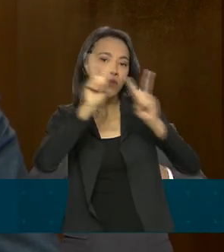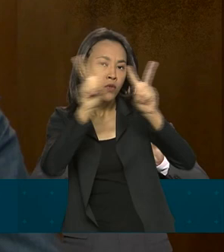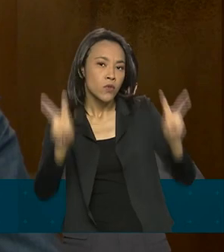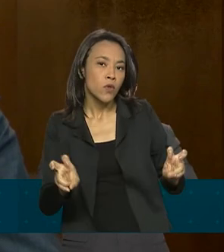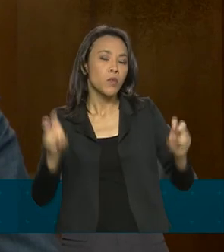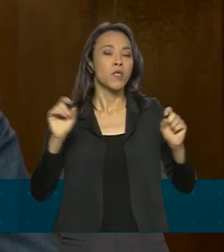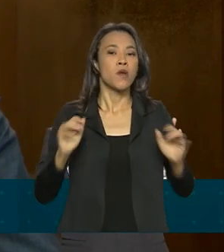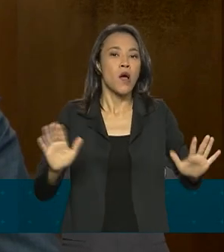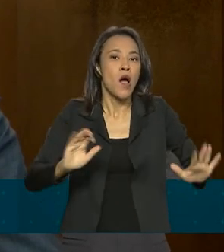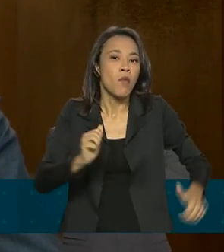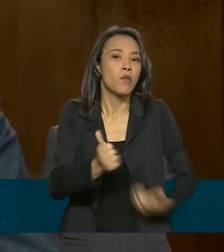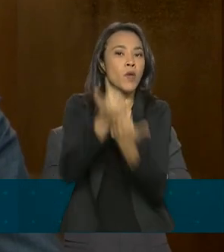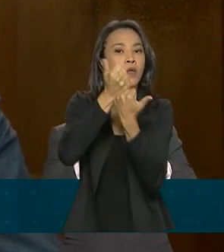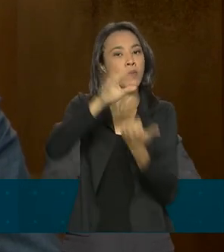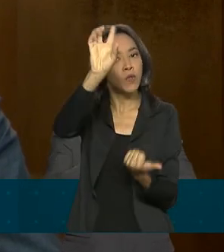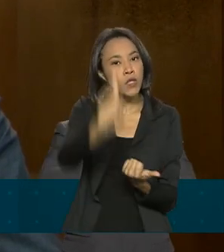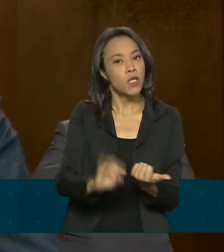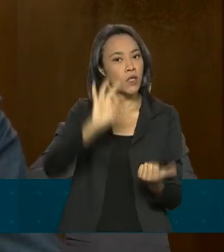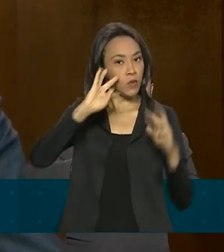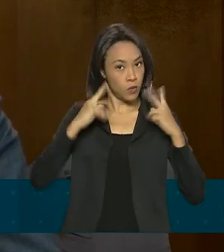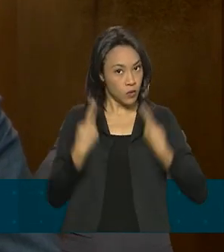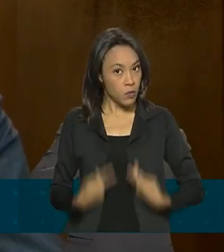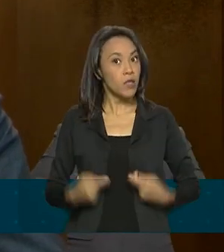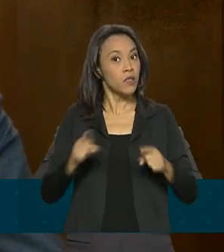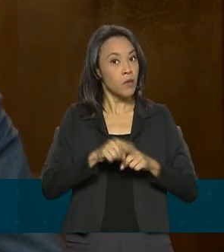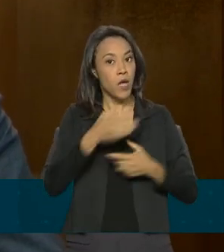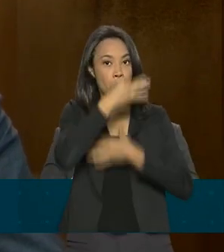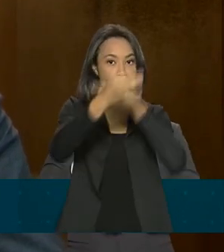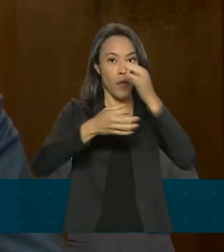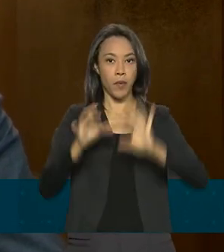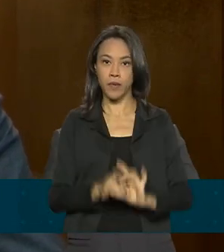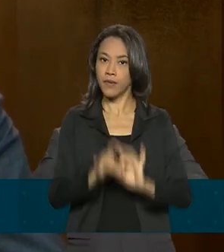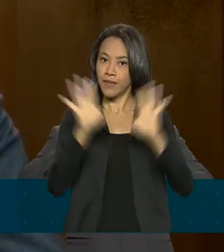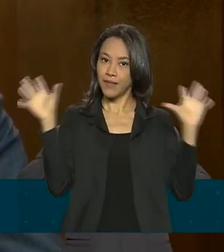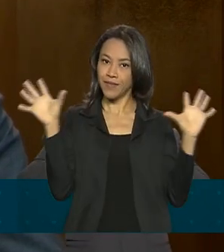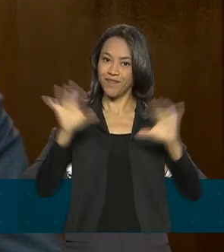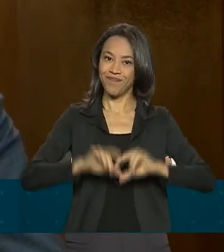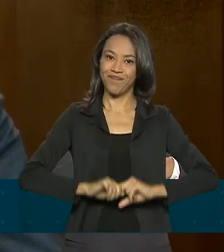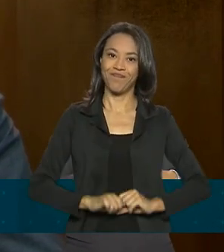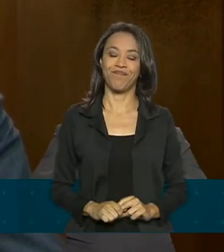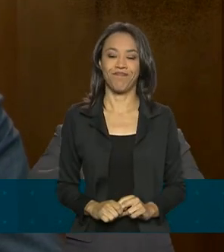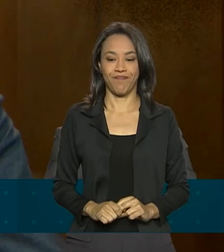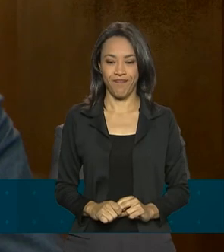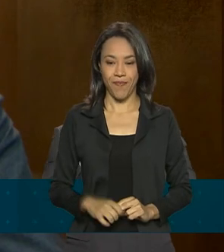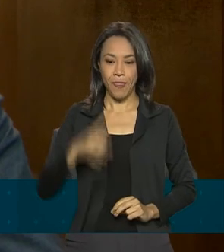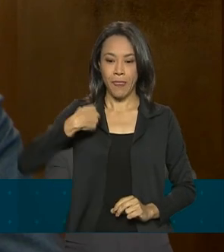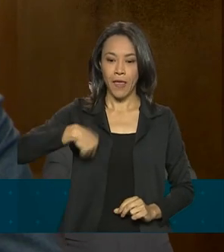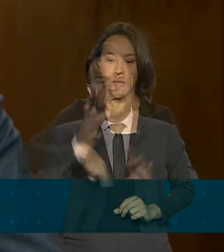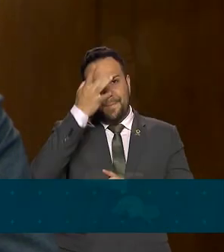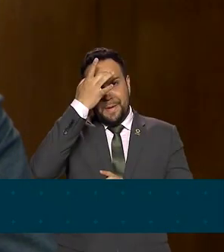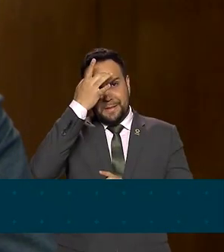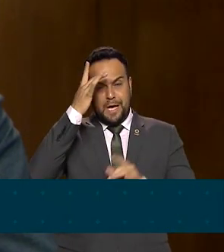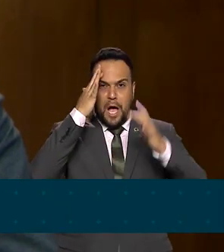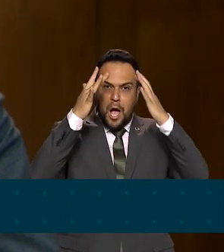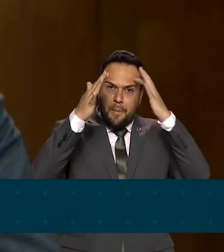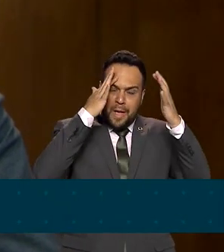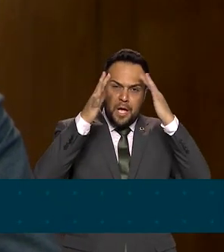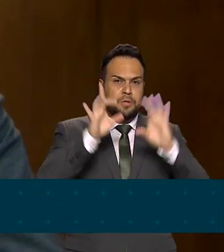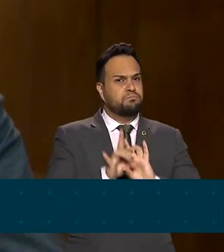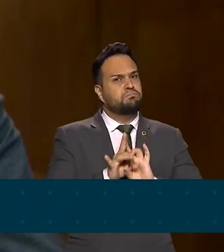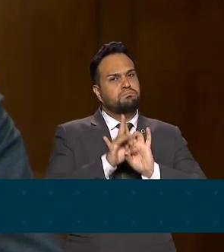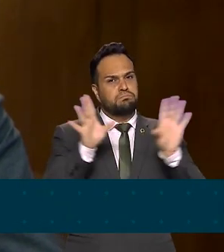humanos e defendeu a liberdade de expressão. Estamos empenhados em assegurar as liberdades de pensamento,